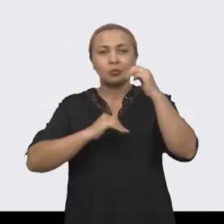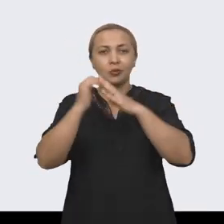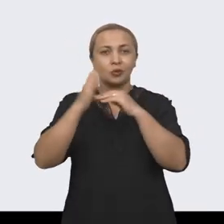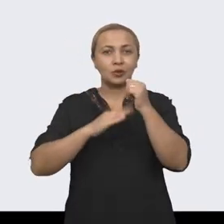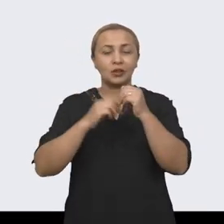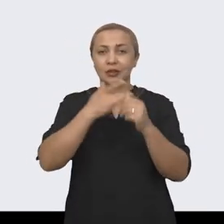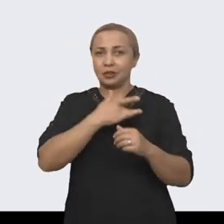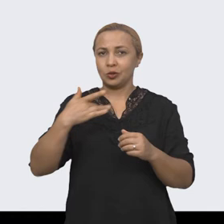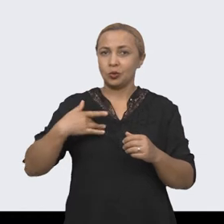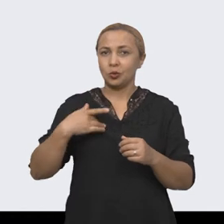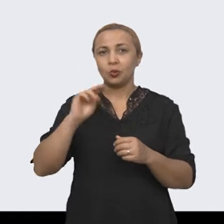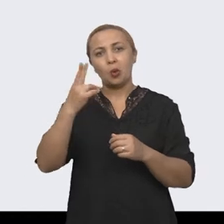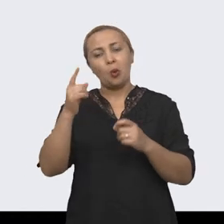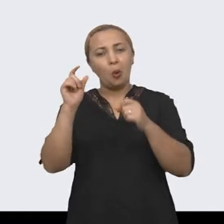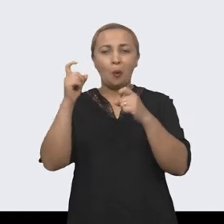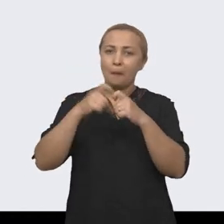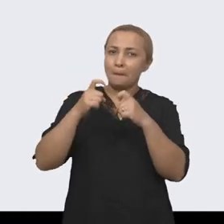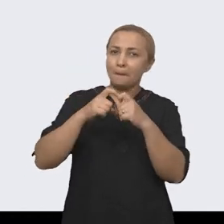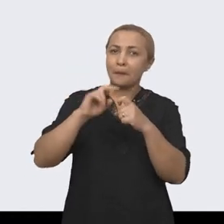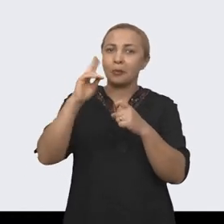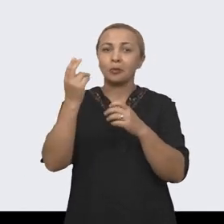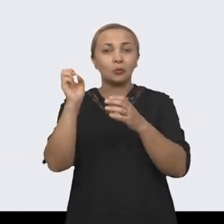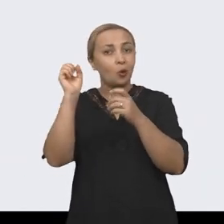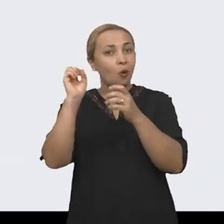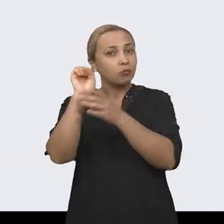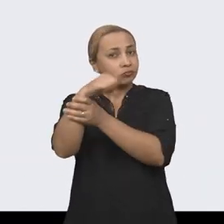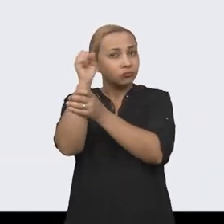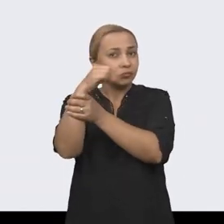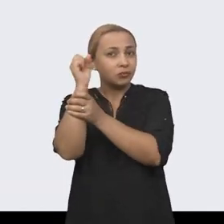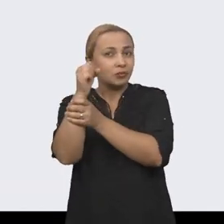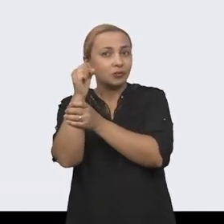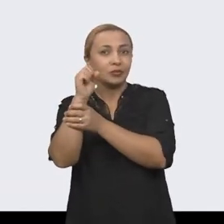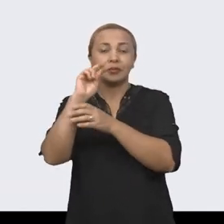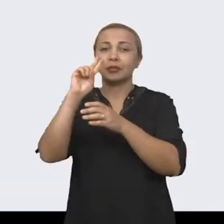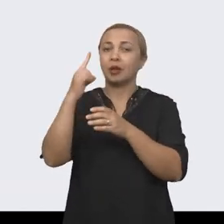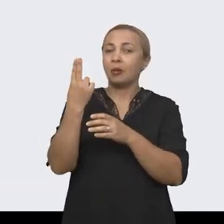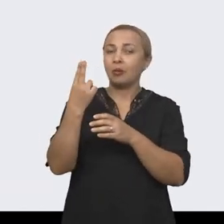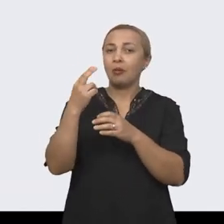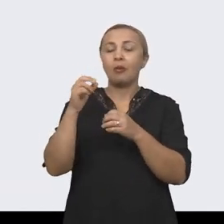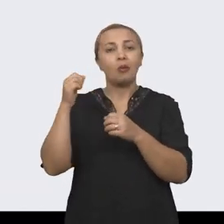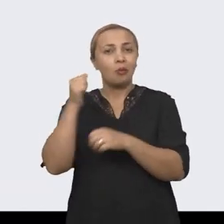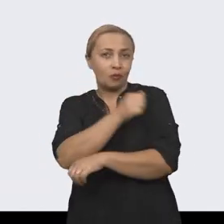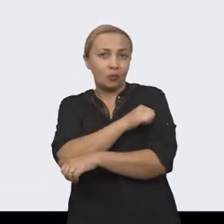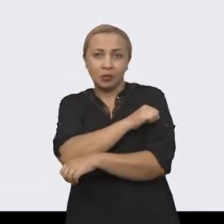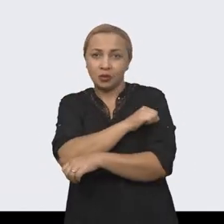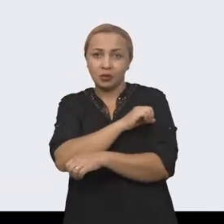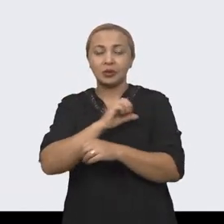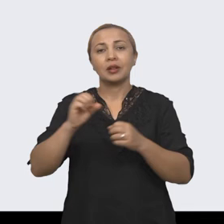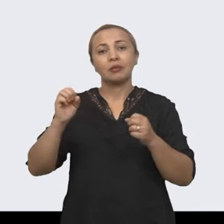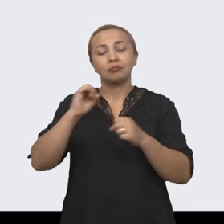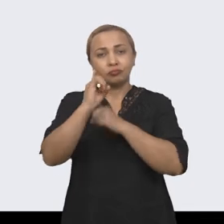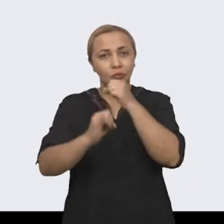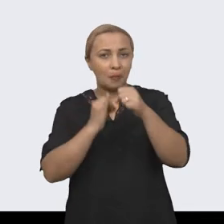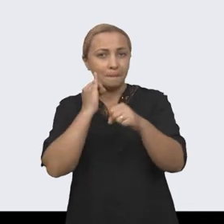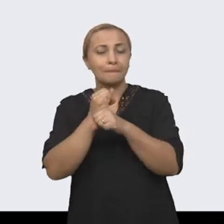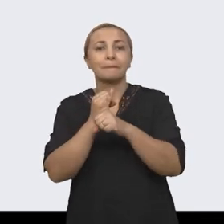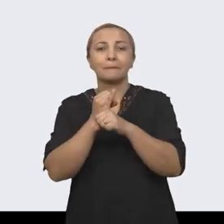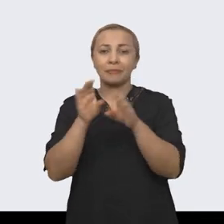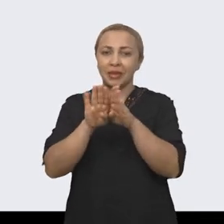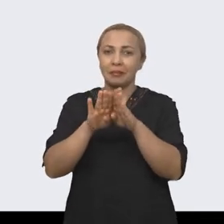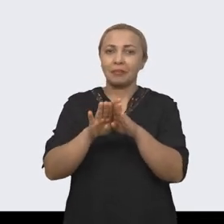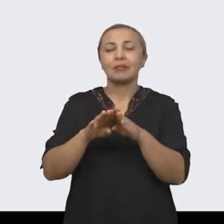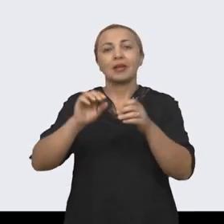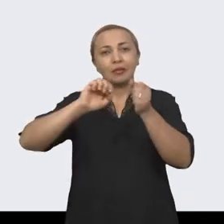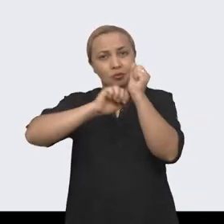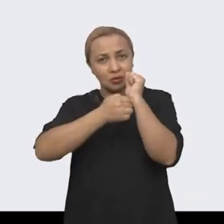ortopedista, o fisioterapeuta ou o terapeuta ocupacional. Uma vez criado o seu e-mail e senha, você